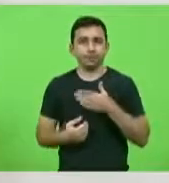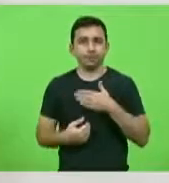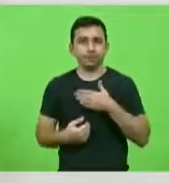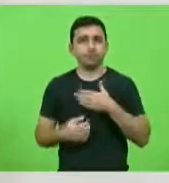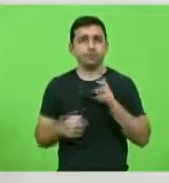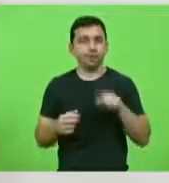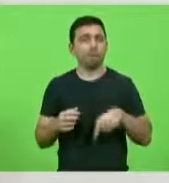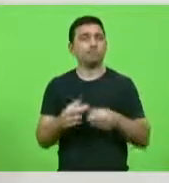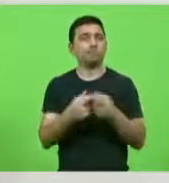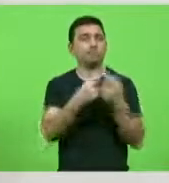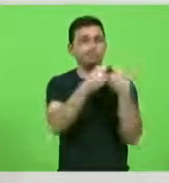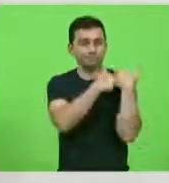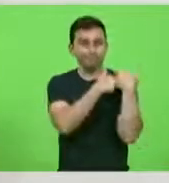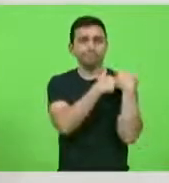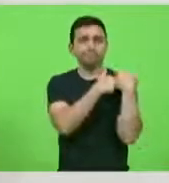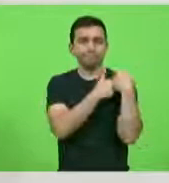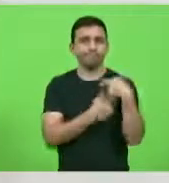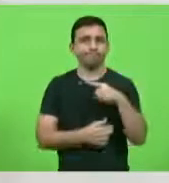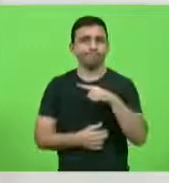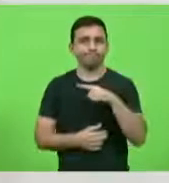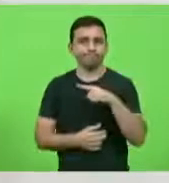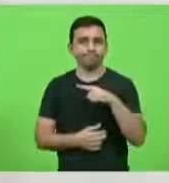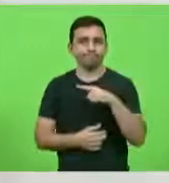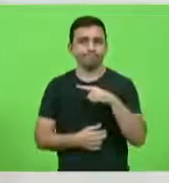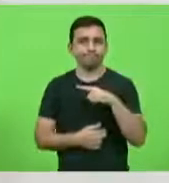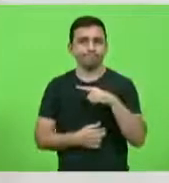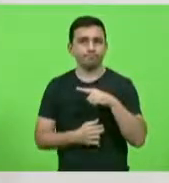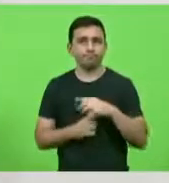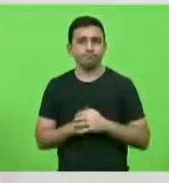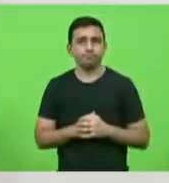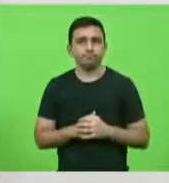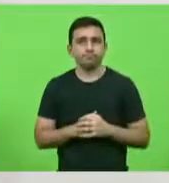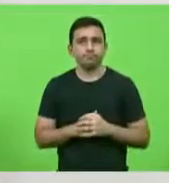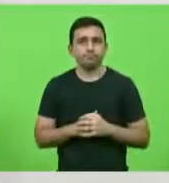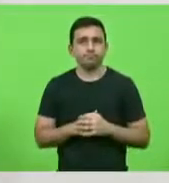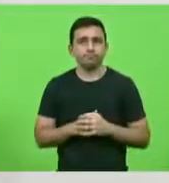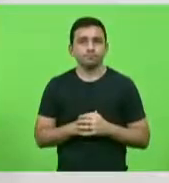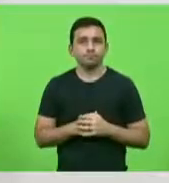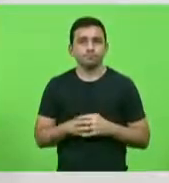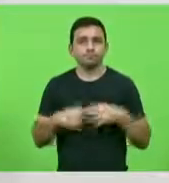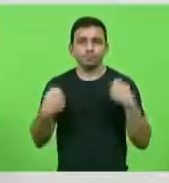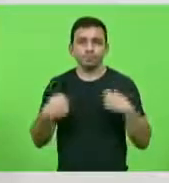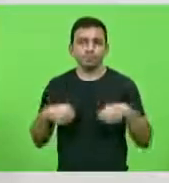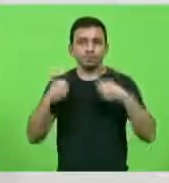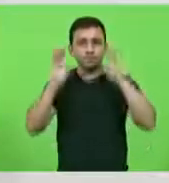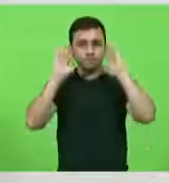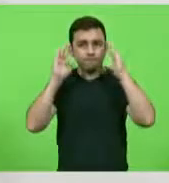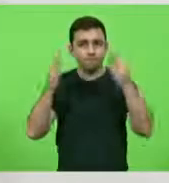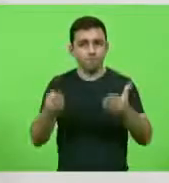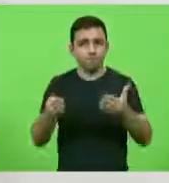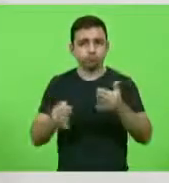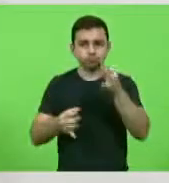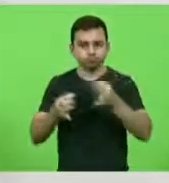responsabilidade, serenidade e foco na justiça.